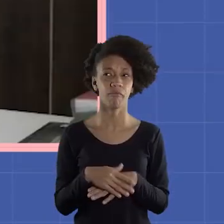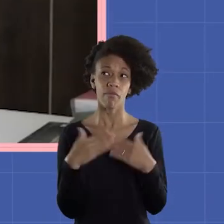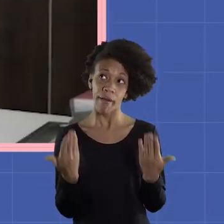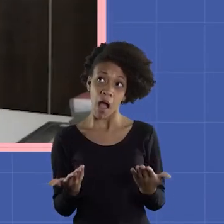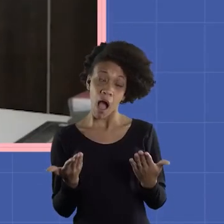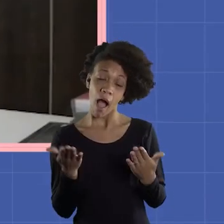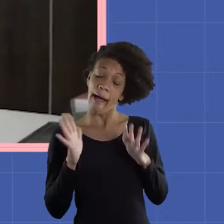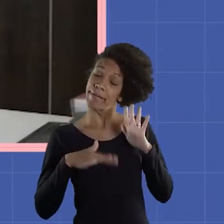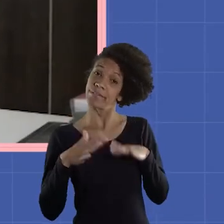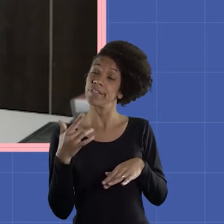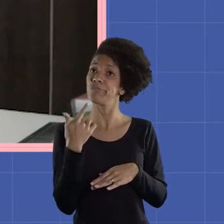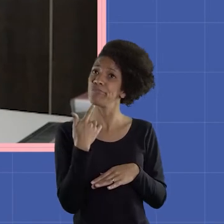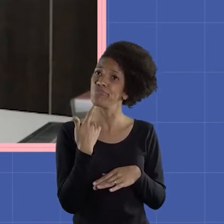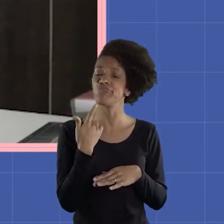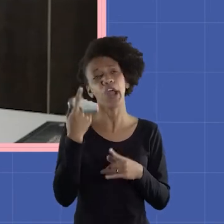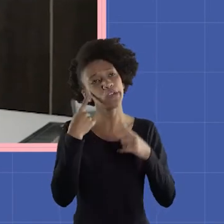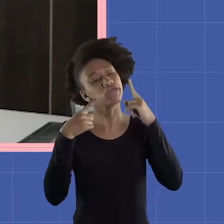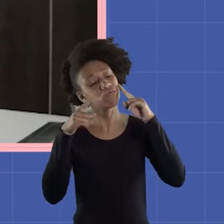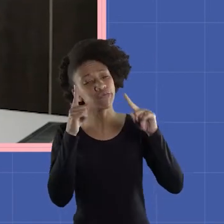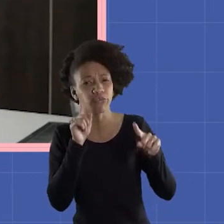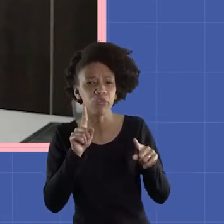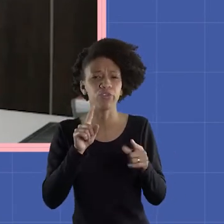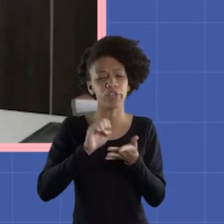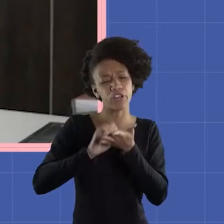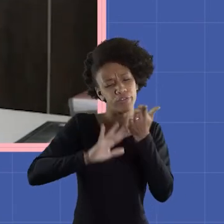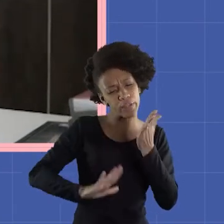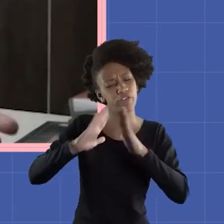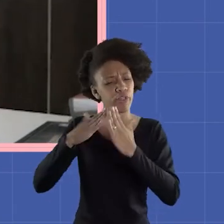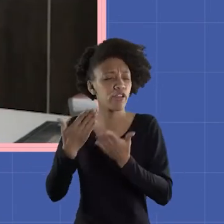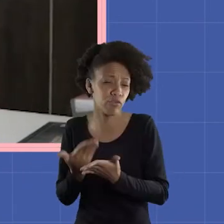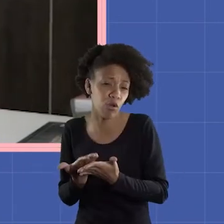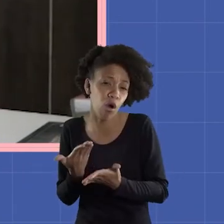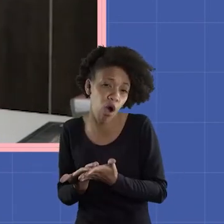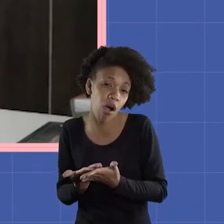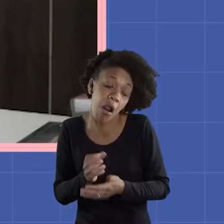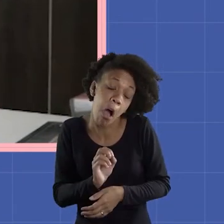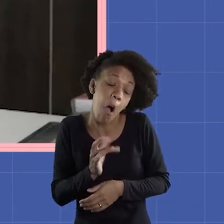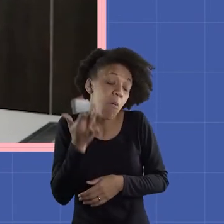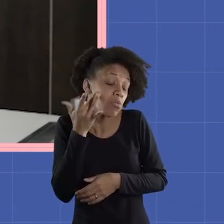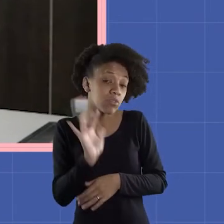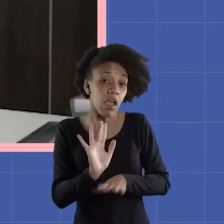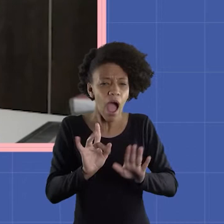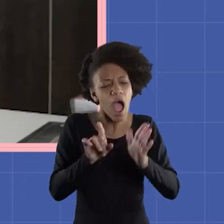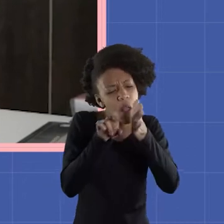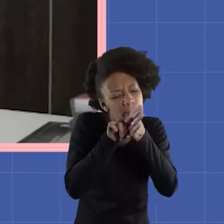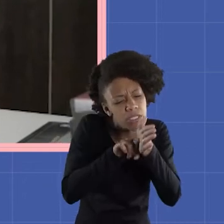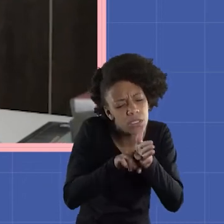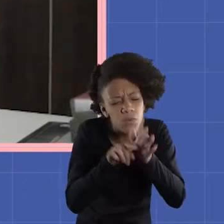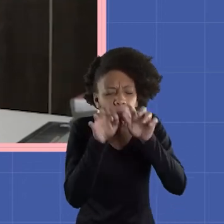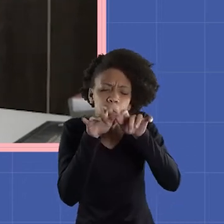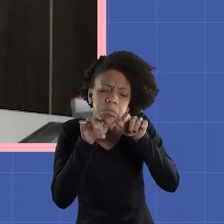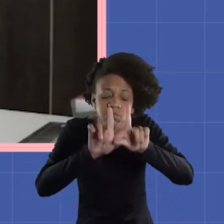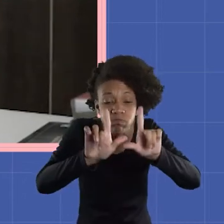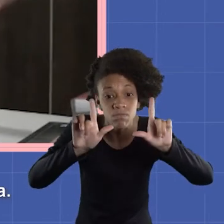As vezes eu estou com dúvida em alguma matéria na escola ou alguma coisa que eu não sei e eu